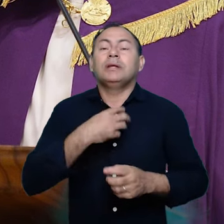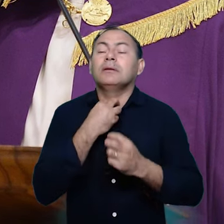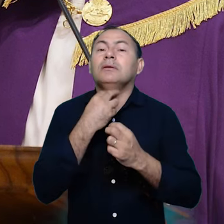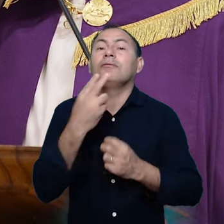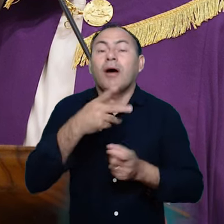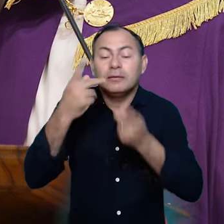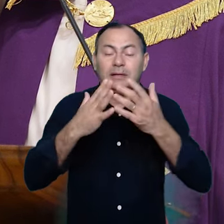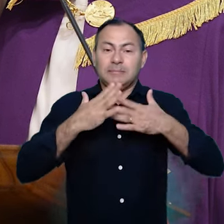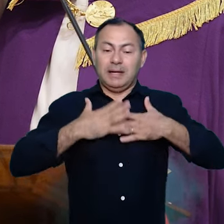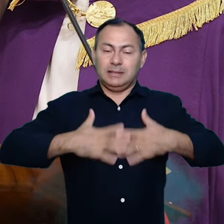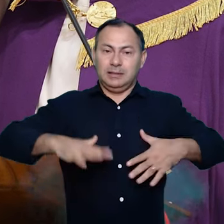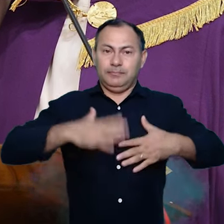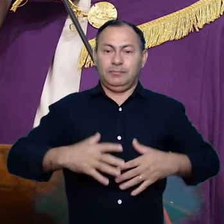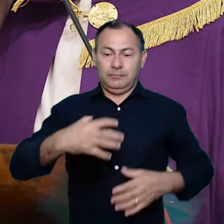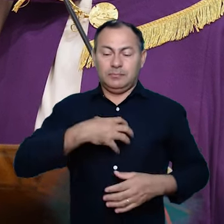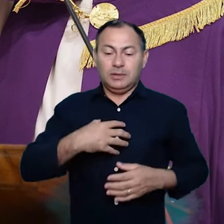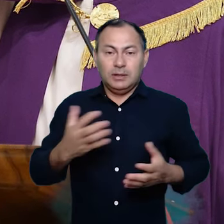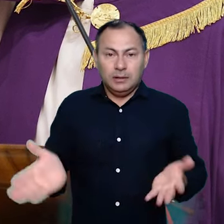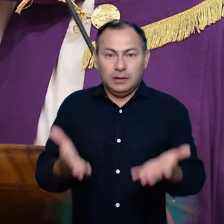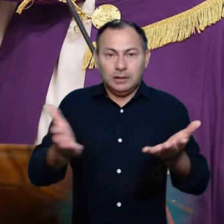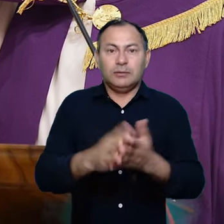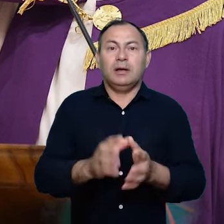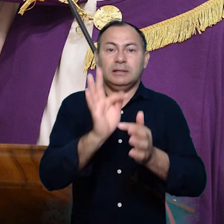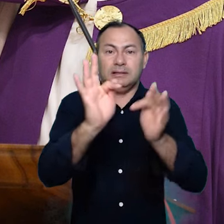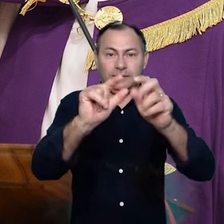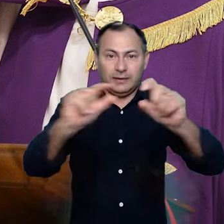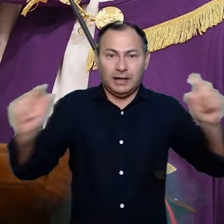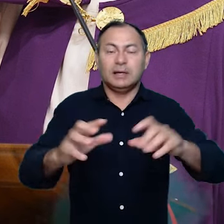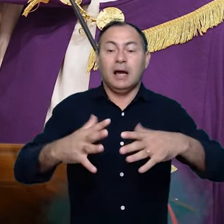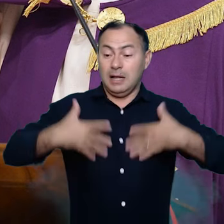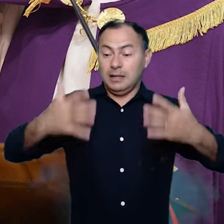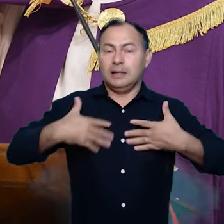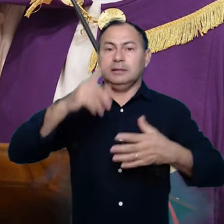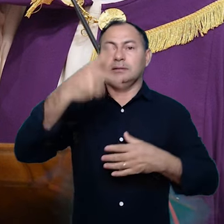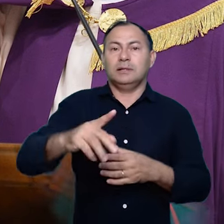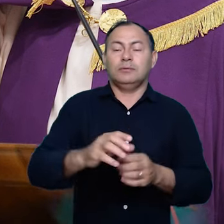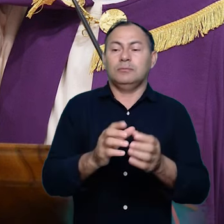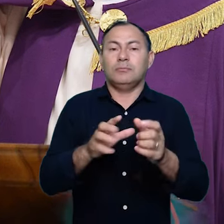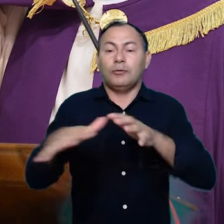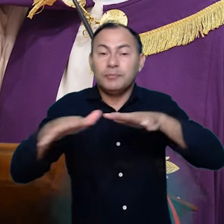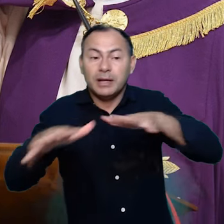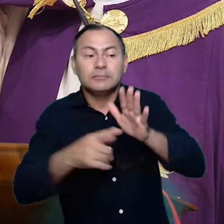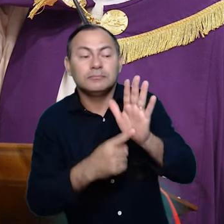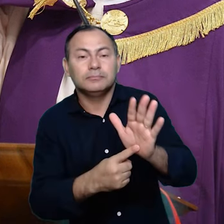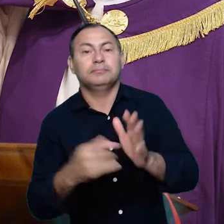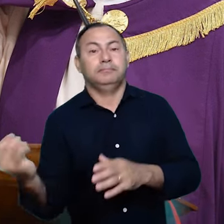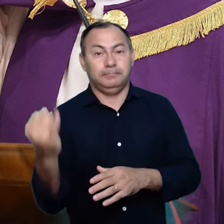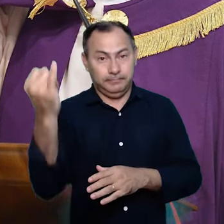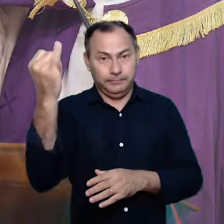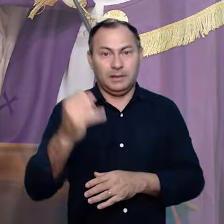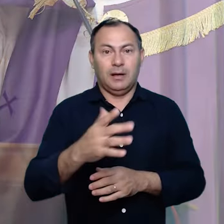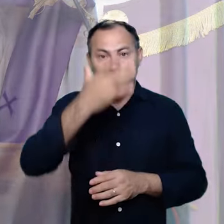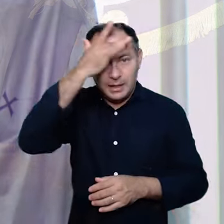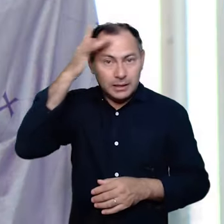voz, da mansidão, do estilo de suas frases e da alegria de seus gestos. É importante